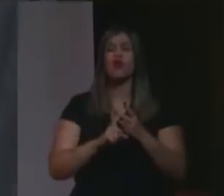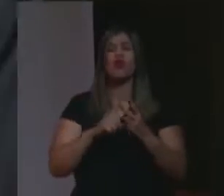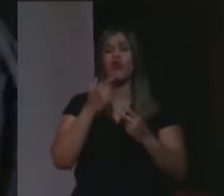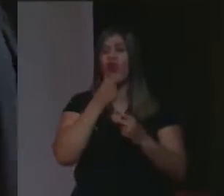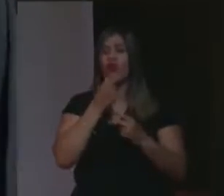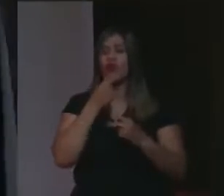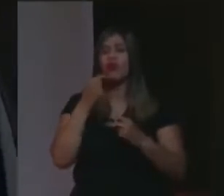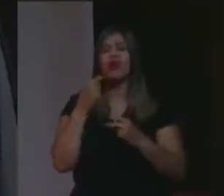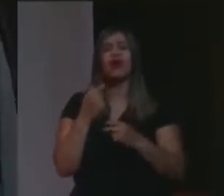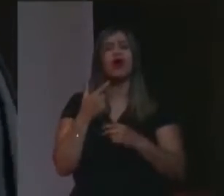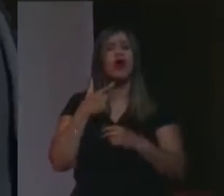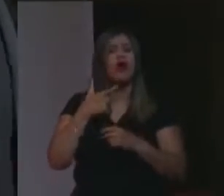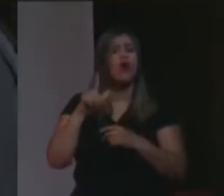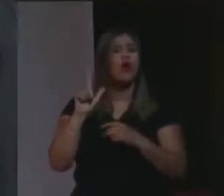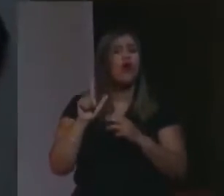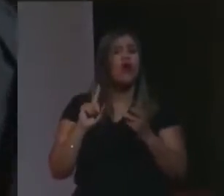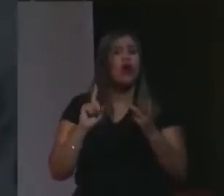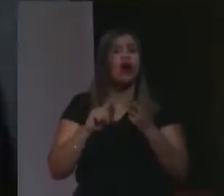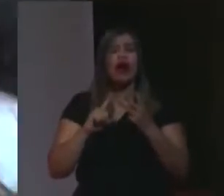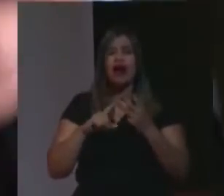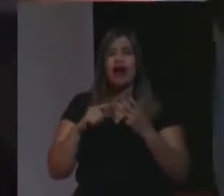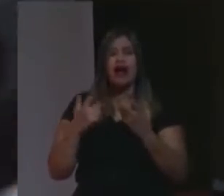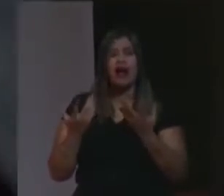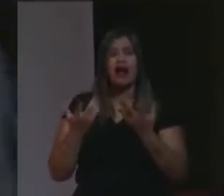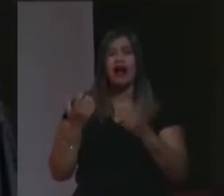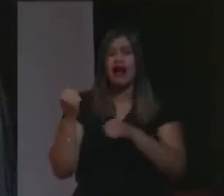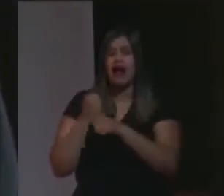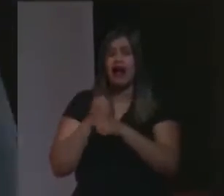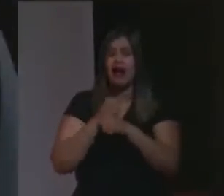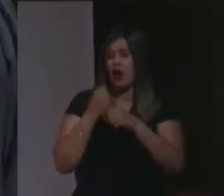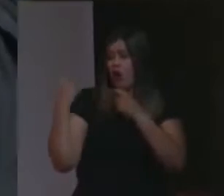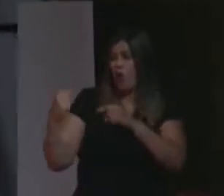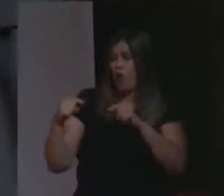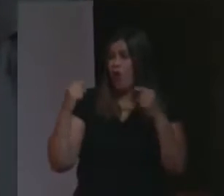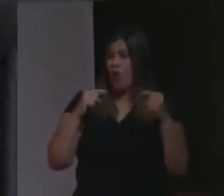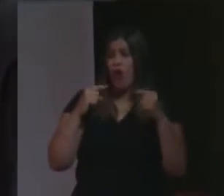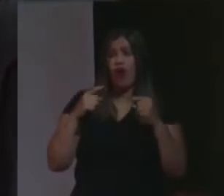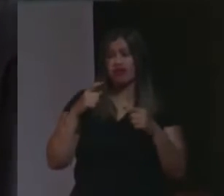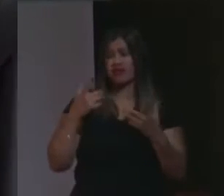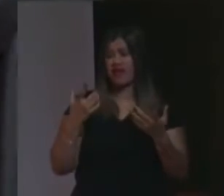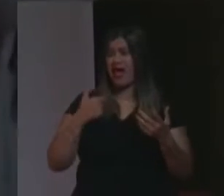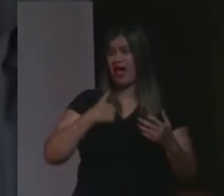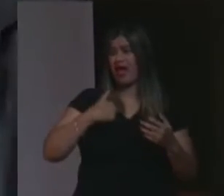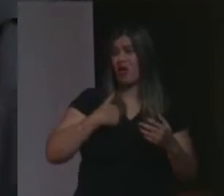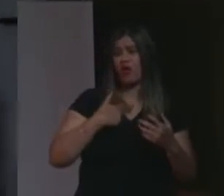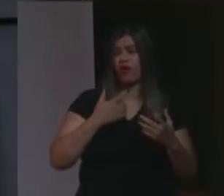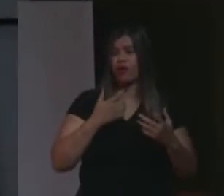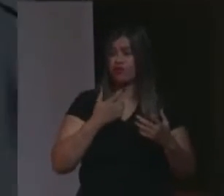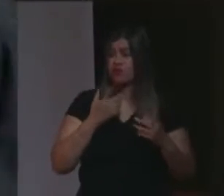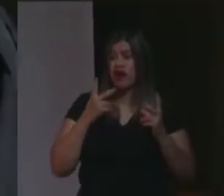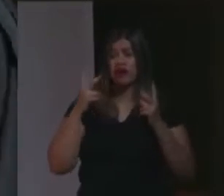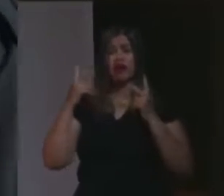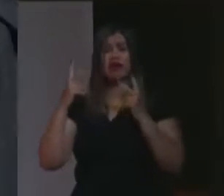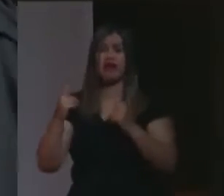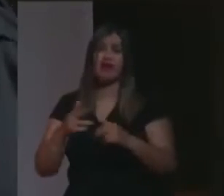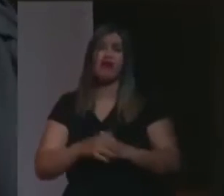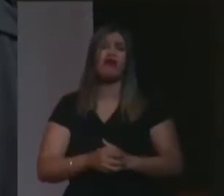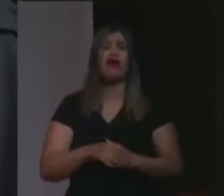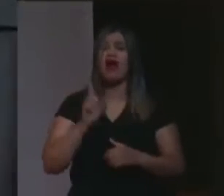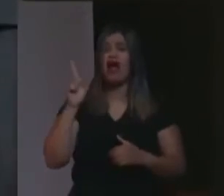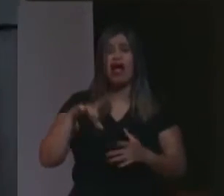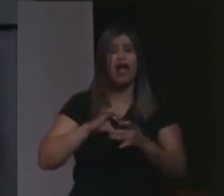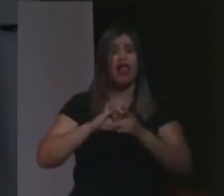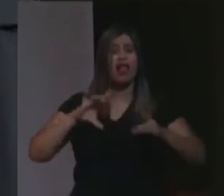É se igualar a tudo aquilo que nós passamos os últimos anos atacando e combatendo. É o arbítrio.